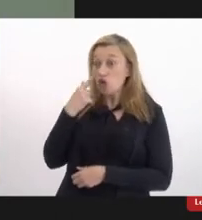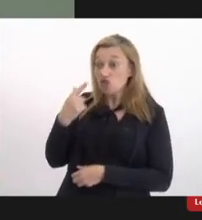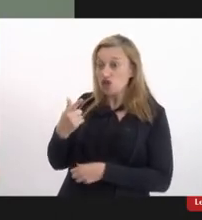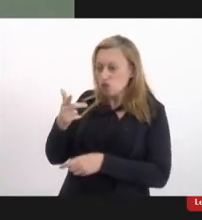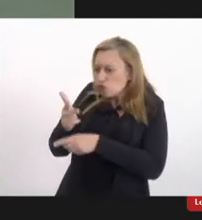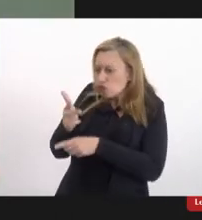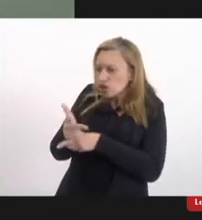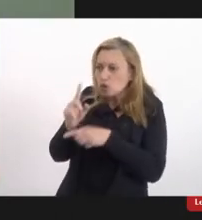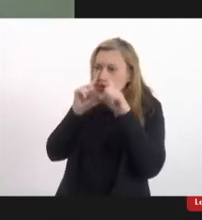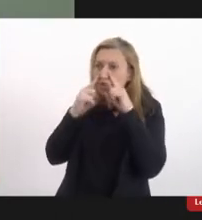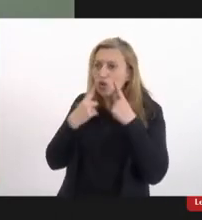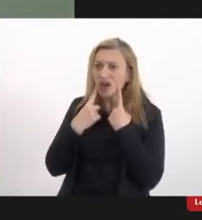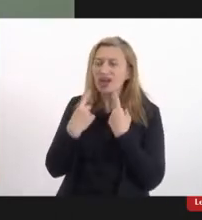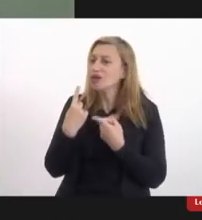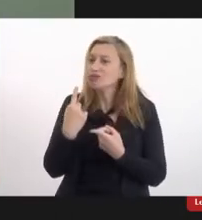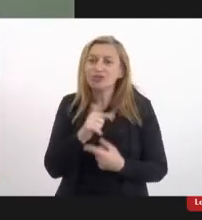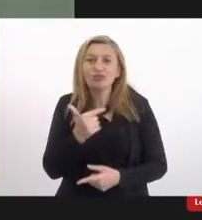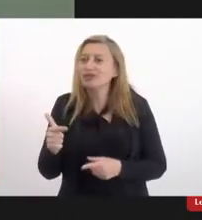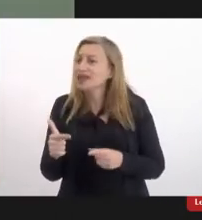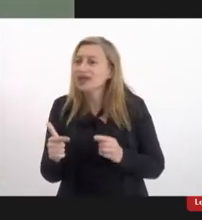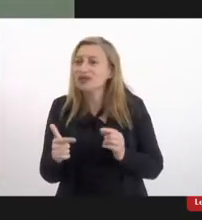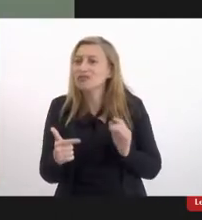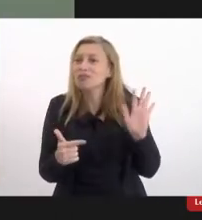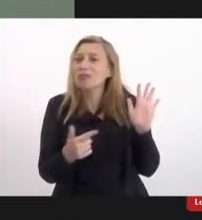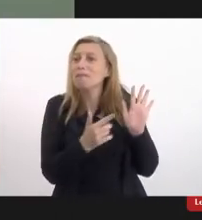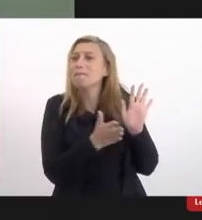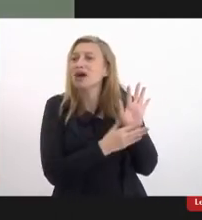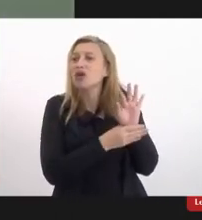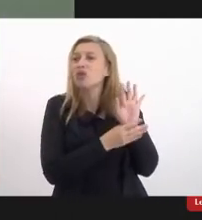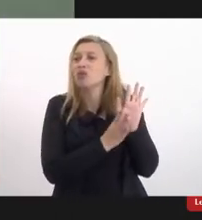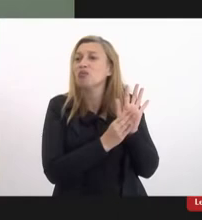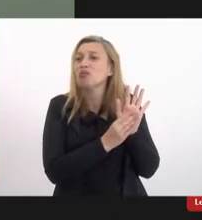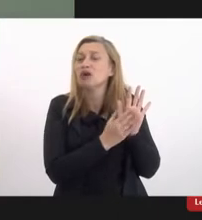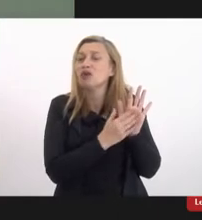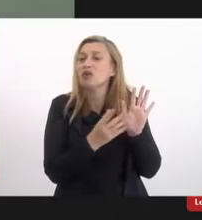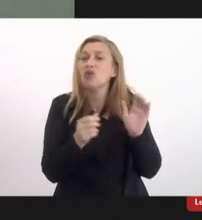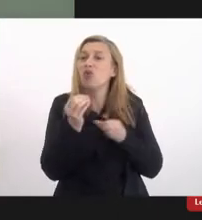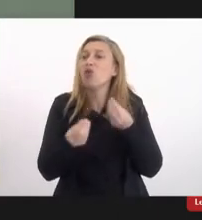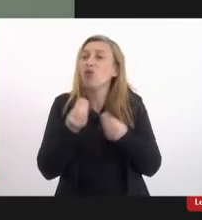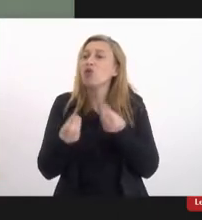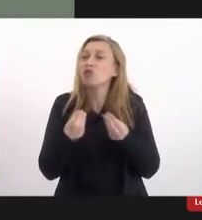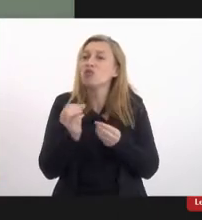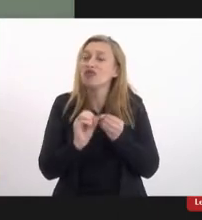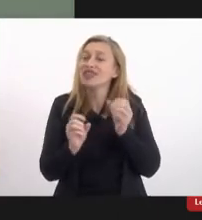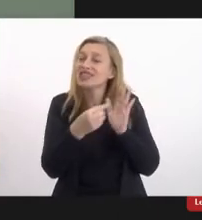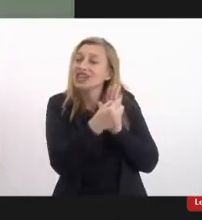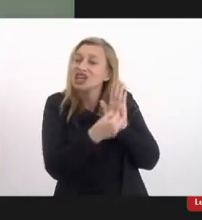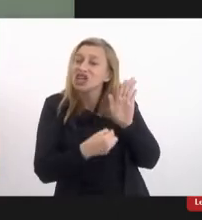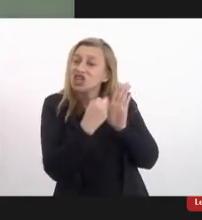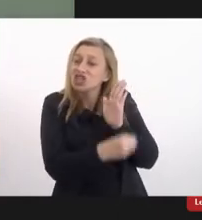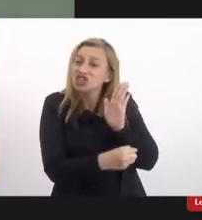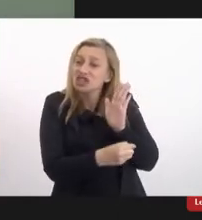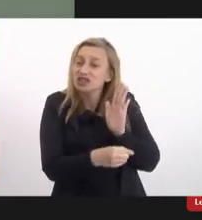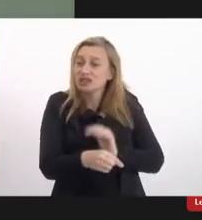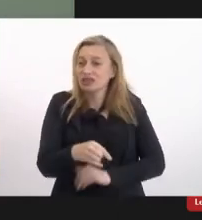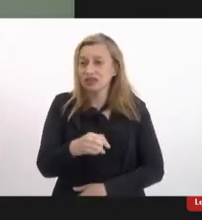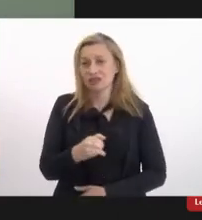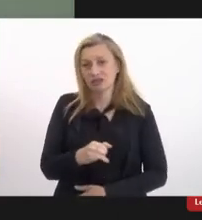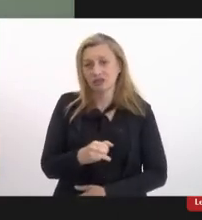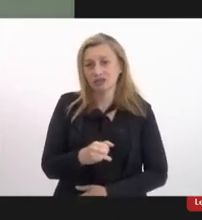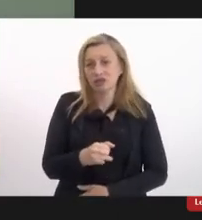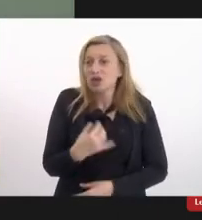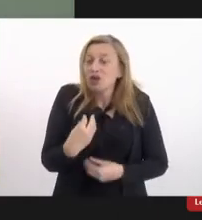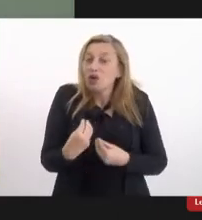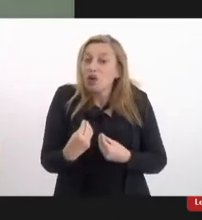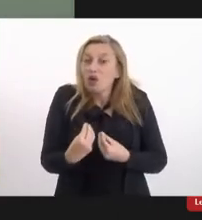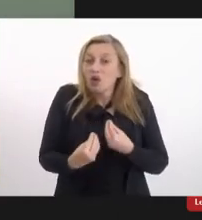porque eu não tenho uma mão para fazer o X e então sabe é assim uma humilhação porque ao